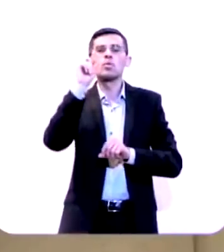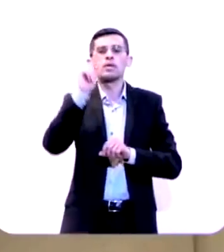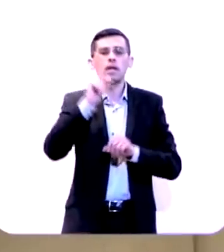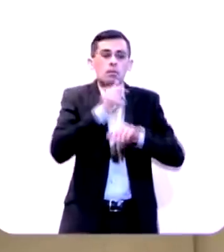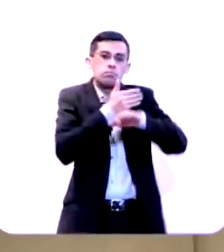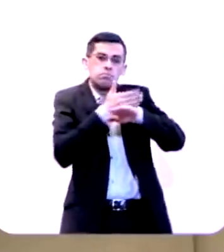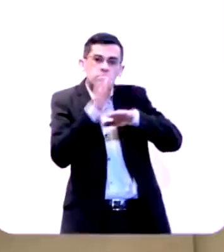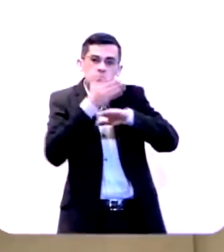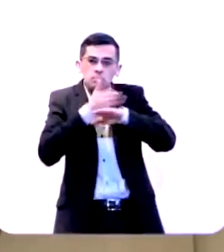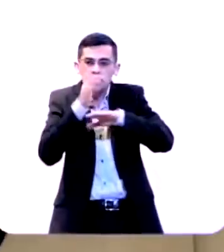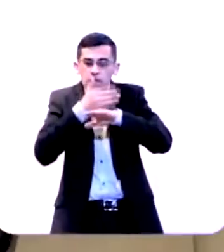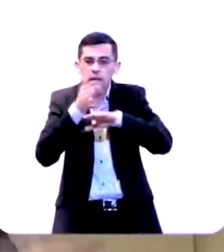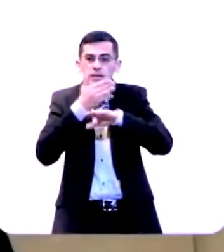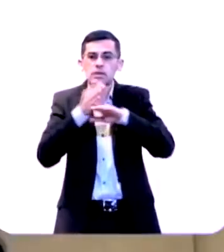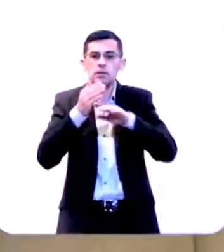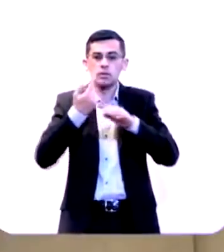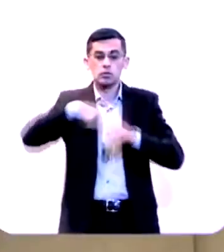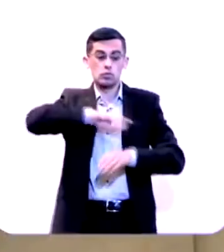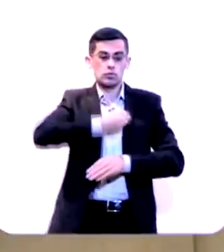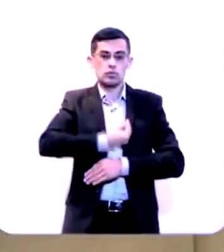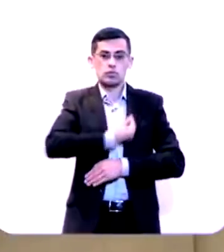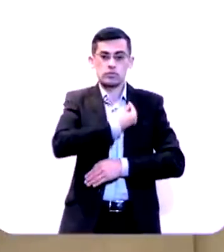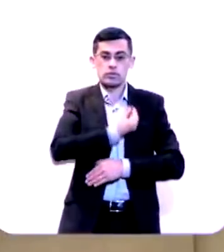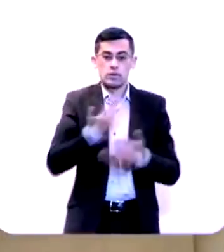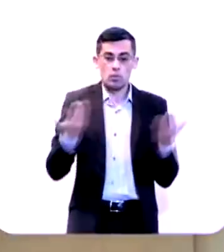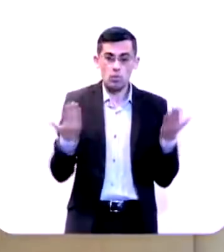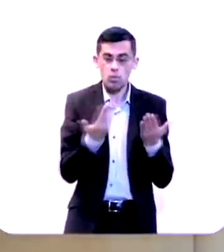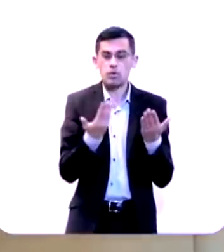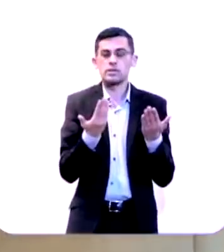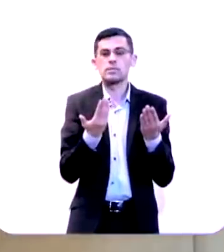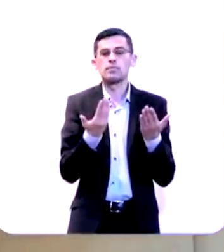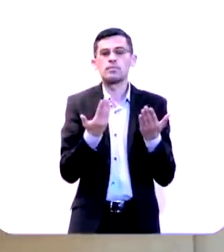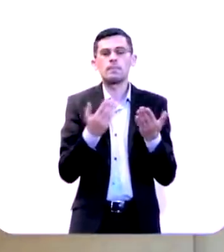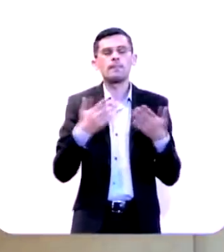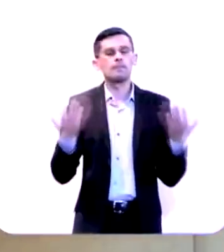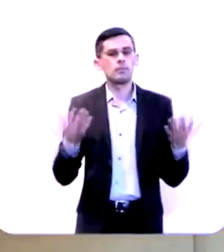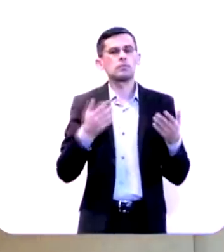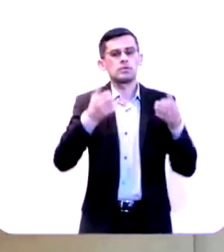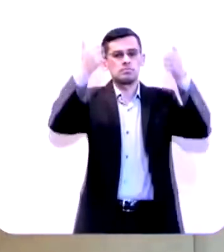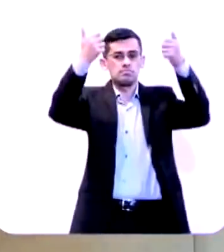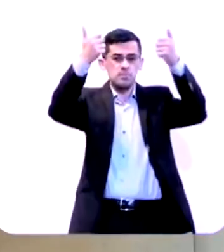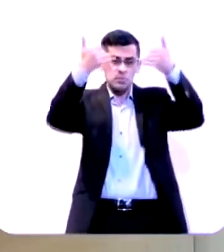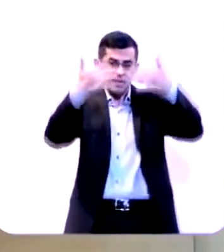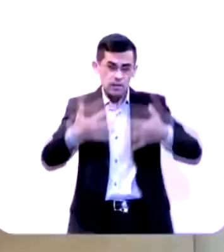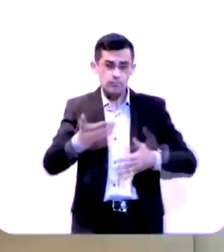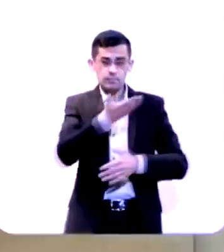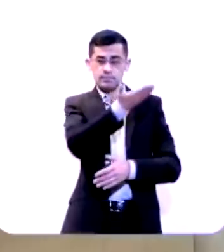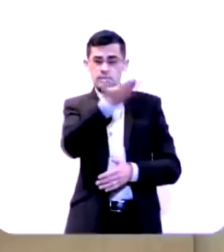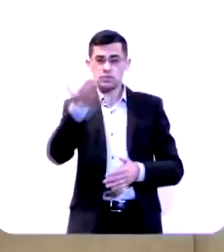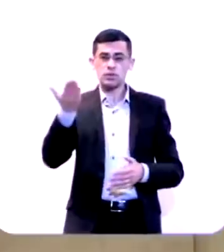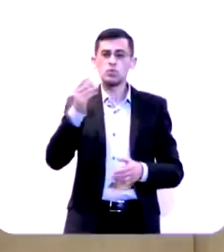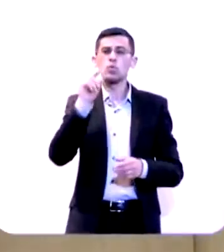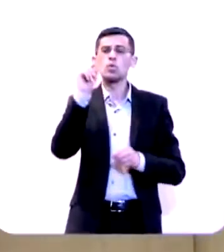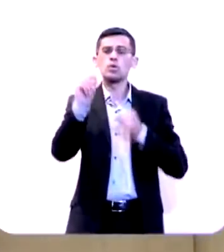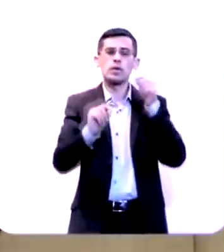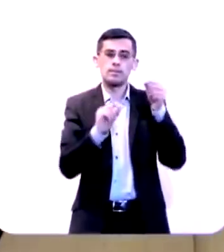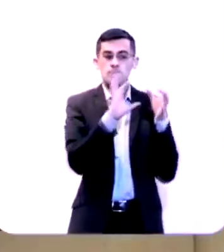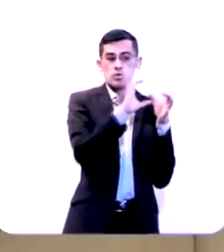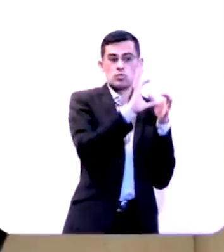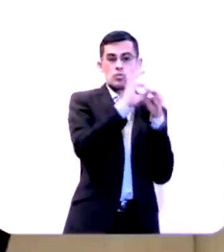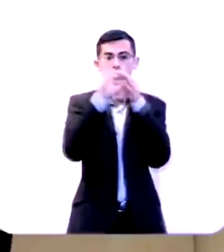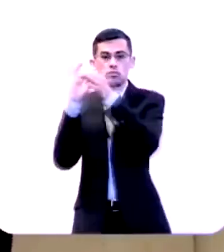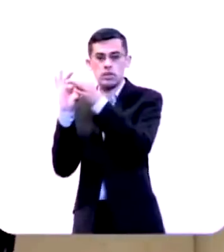a aplicação para os nossos dias hoje? Então, deixa eu descrever para você um pouquinho do